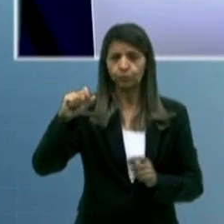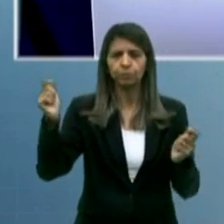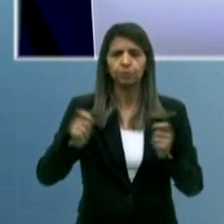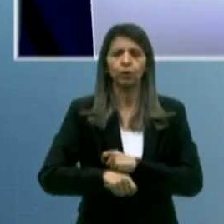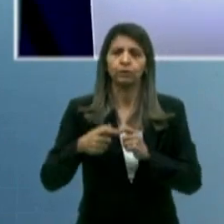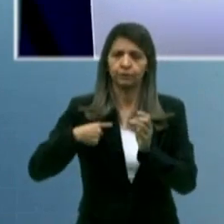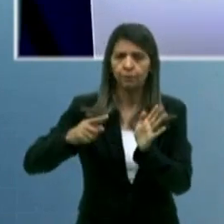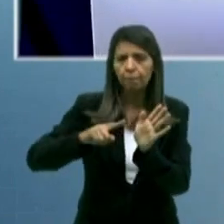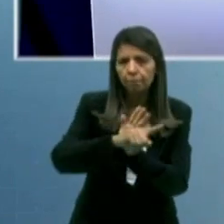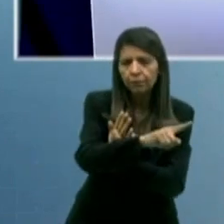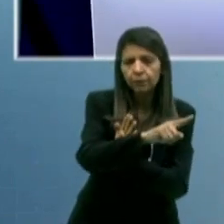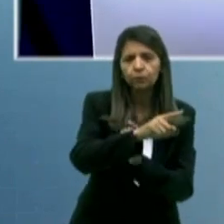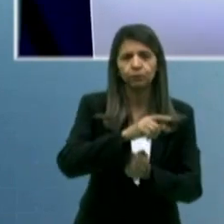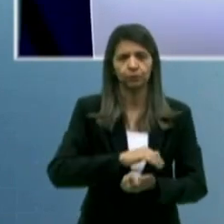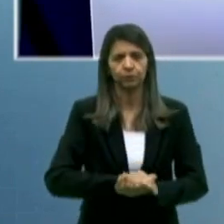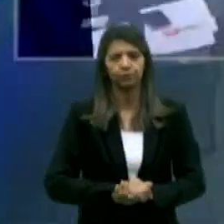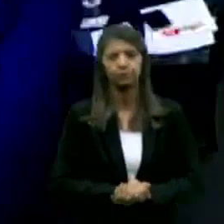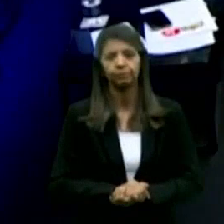essa pergunta.